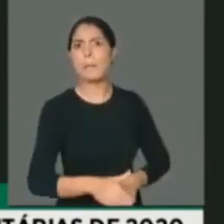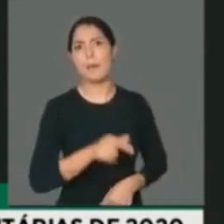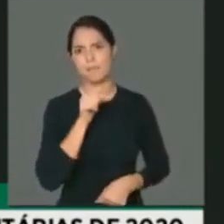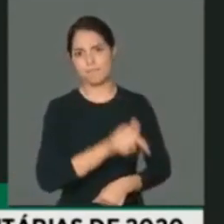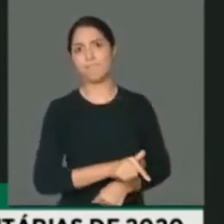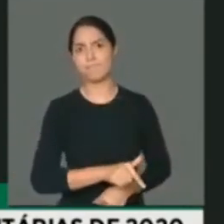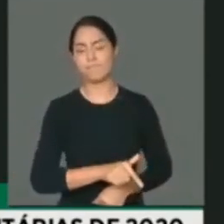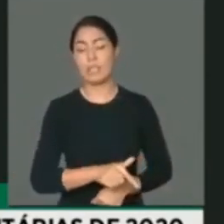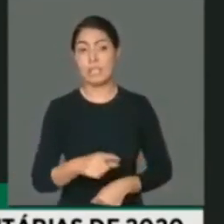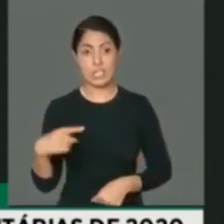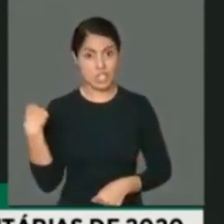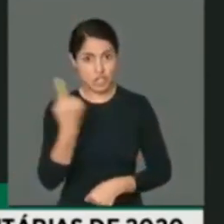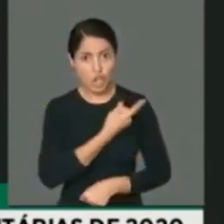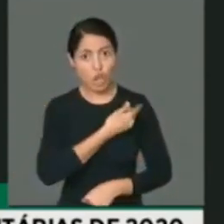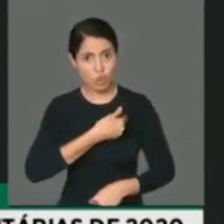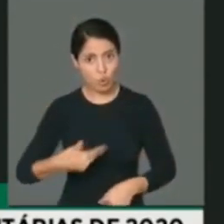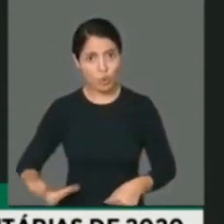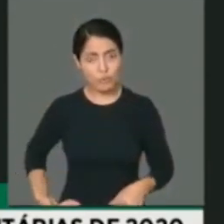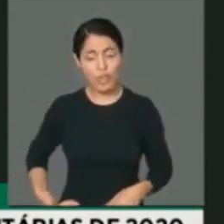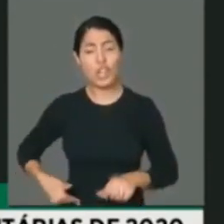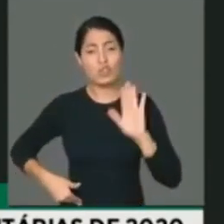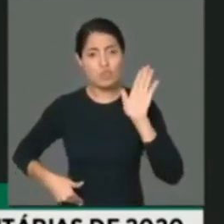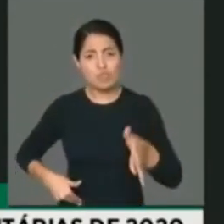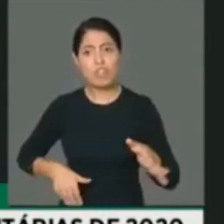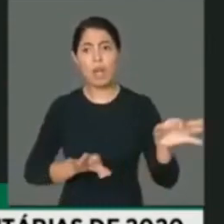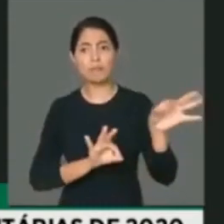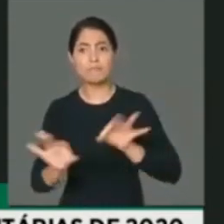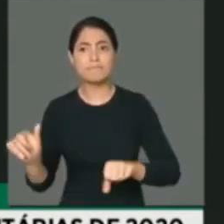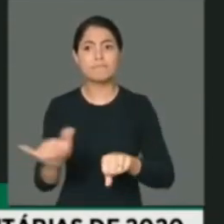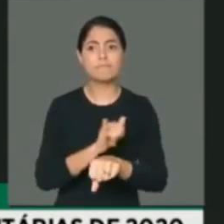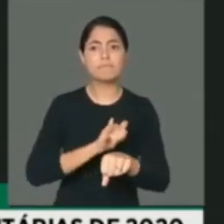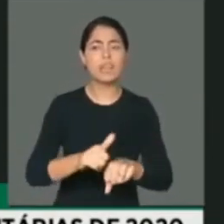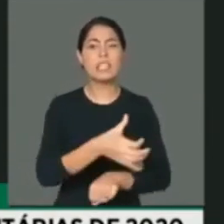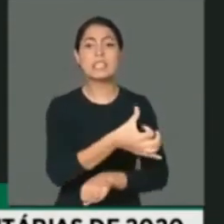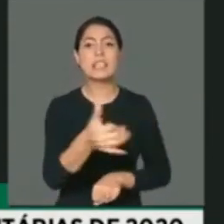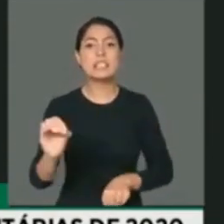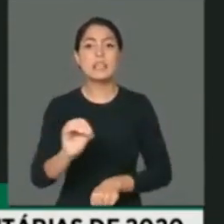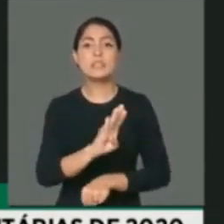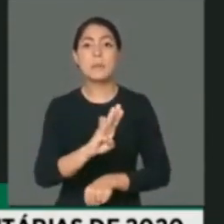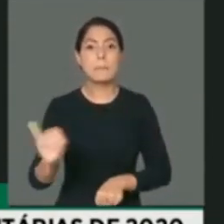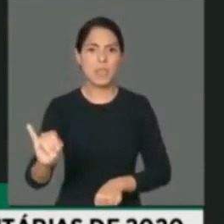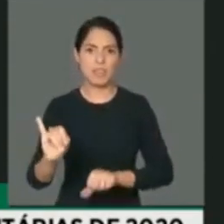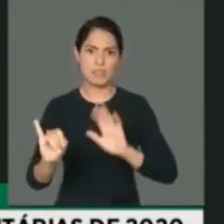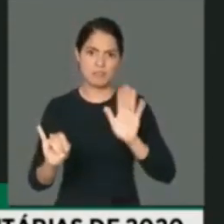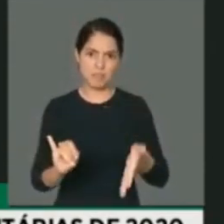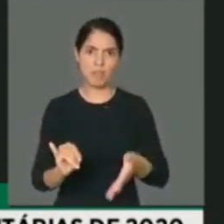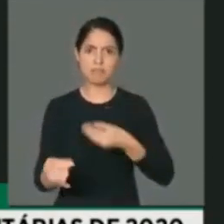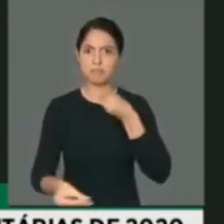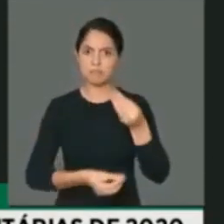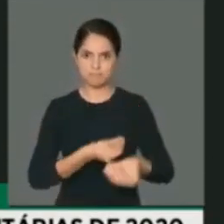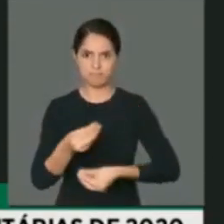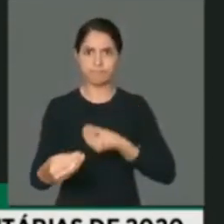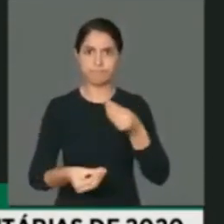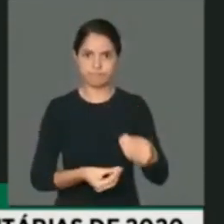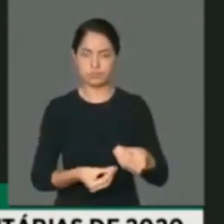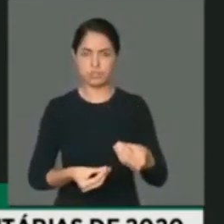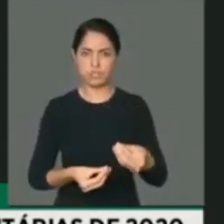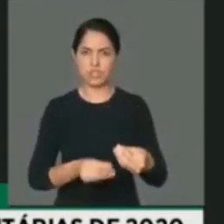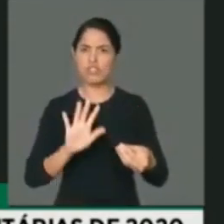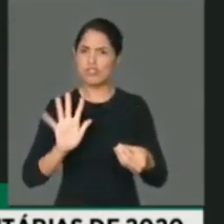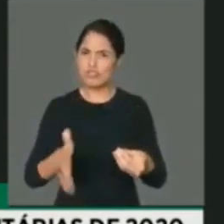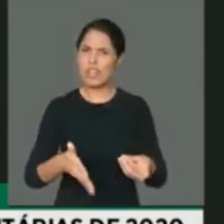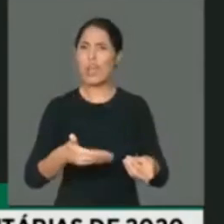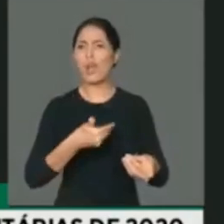na própria carne, se o governo que já está destinando para mais de 600 bilhões para o combate ao coronavírus, o que o governo